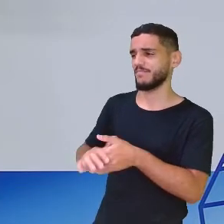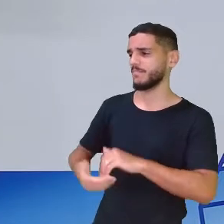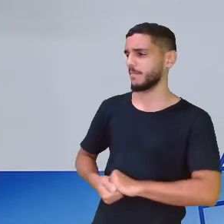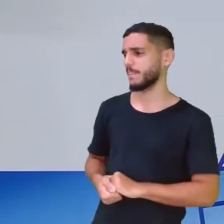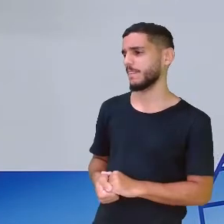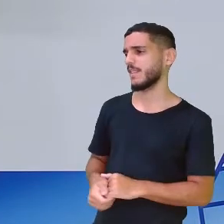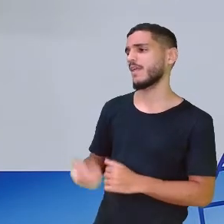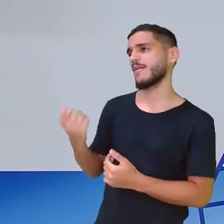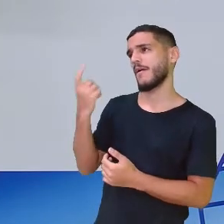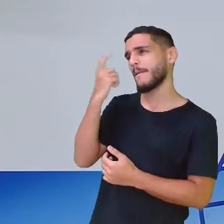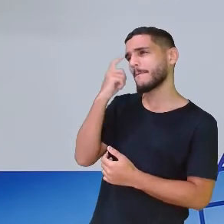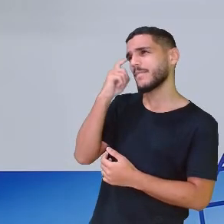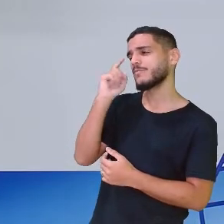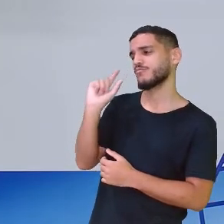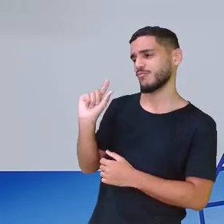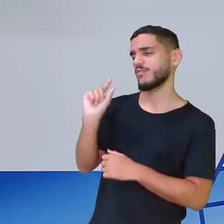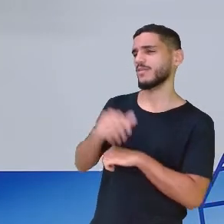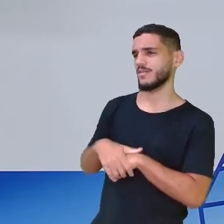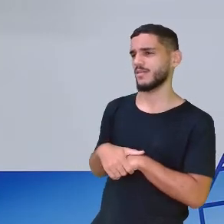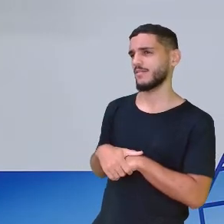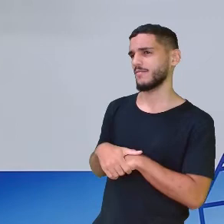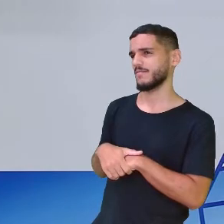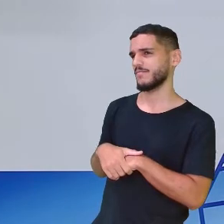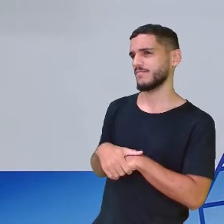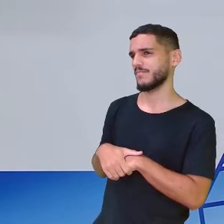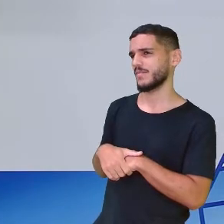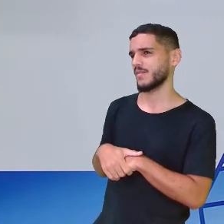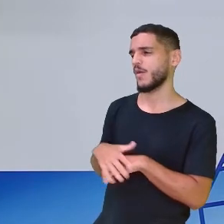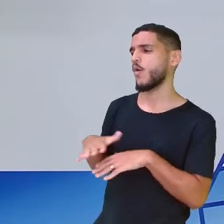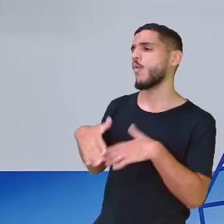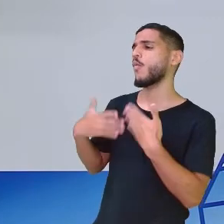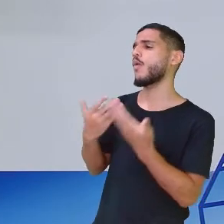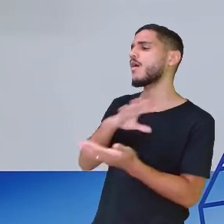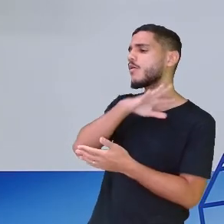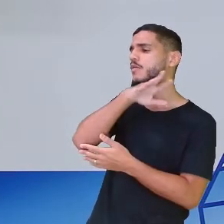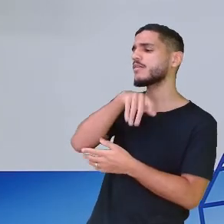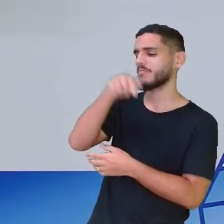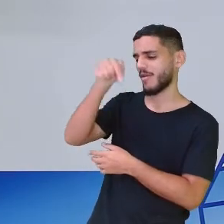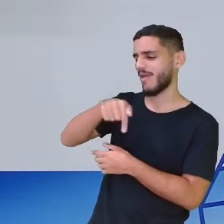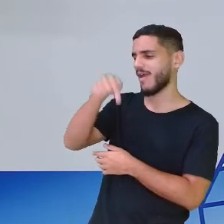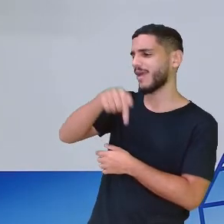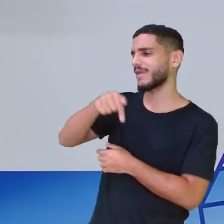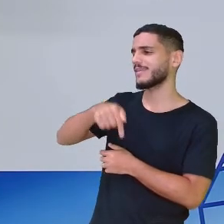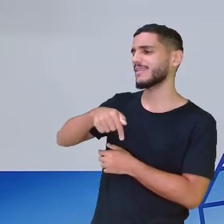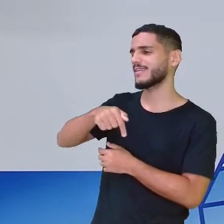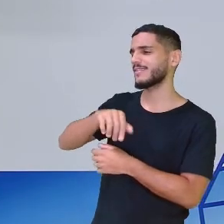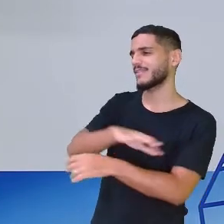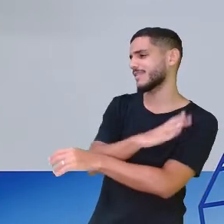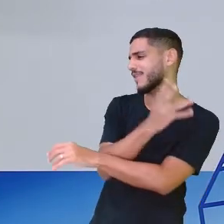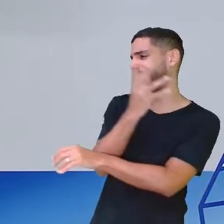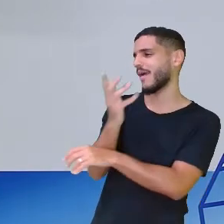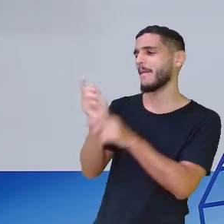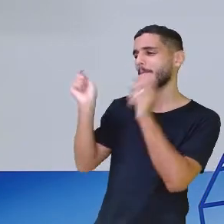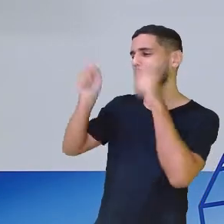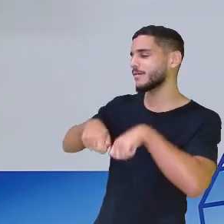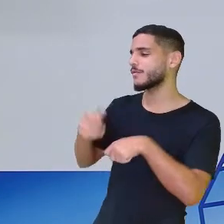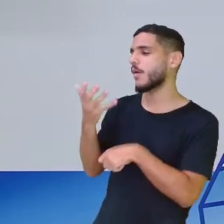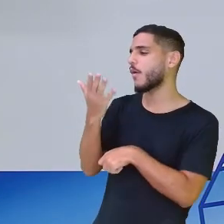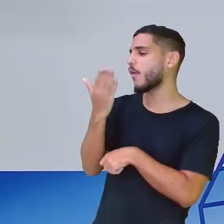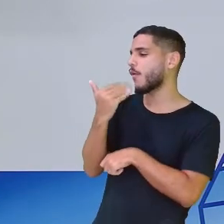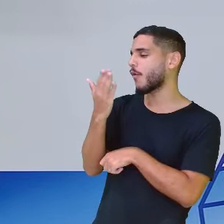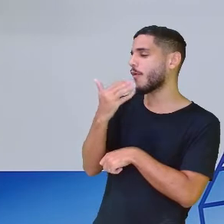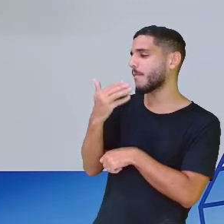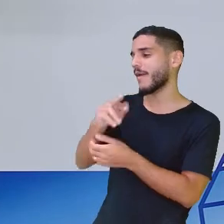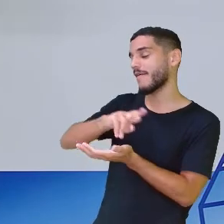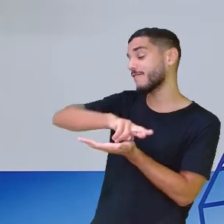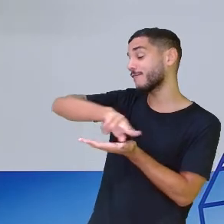Pense, pense um pouquinho. Que bicho aqui nesta mata poderia comer tantas bananas